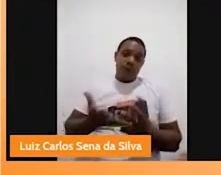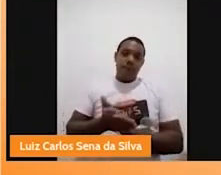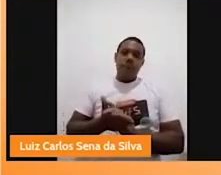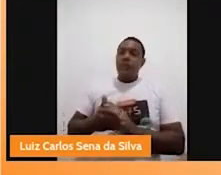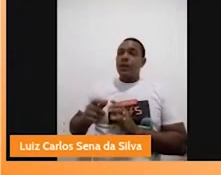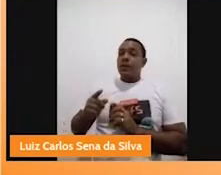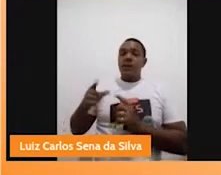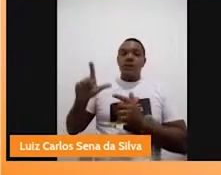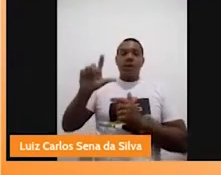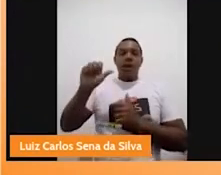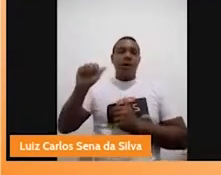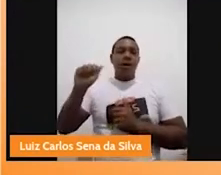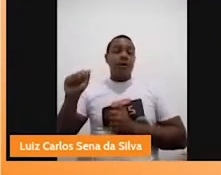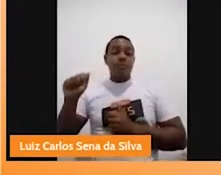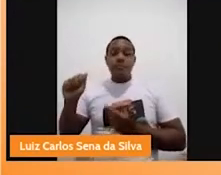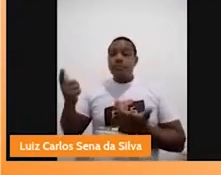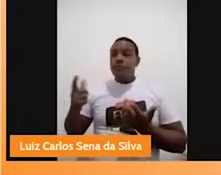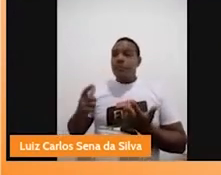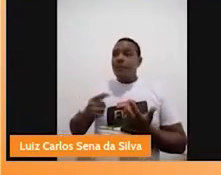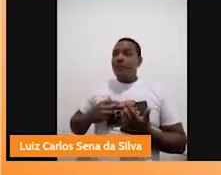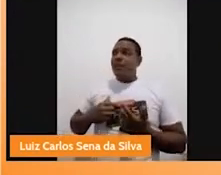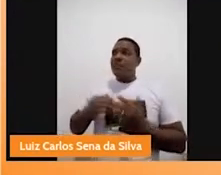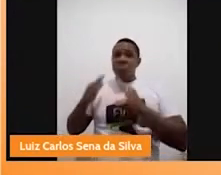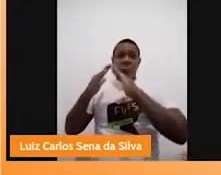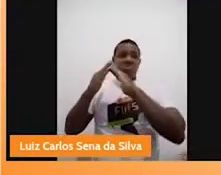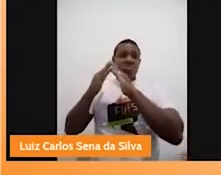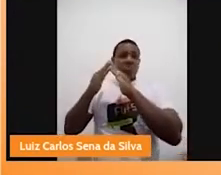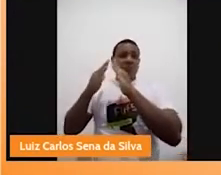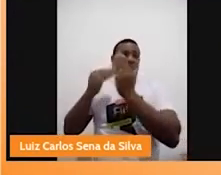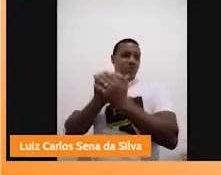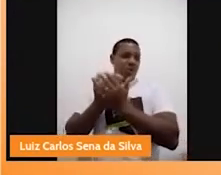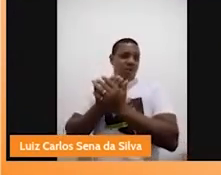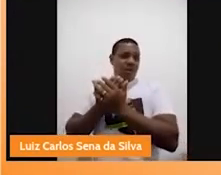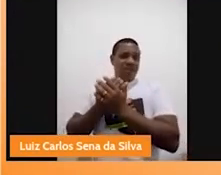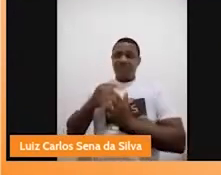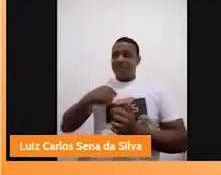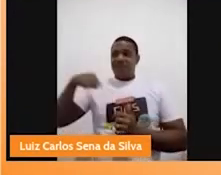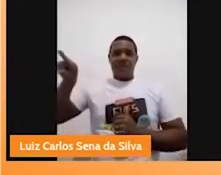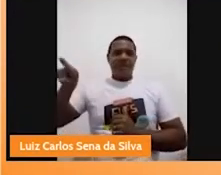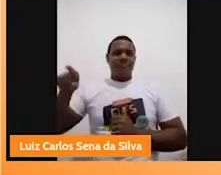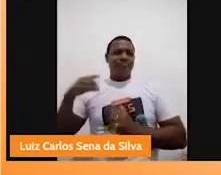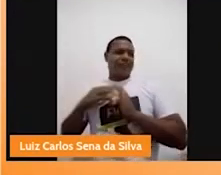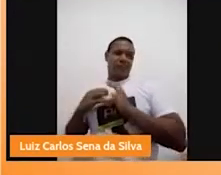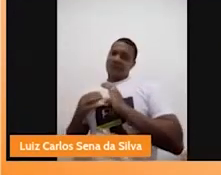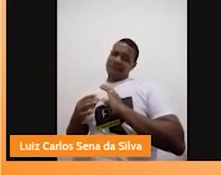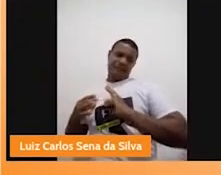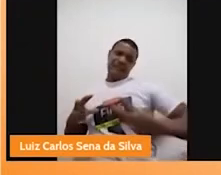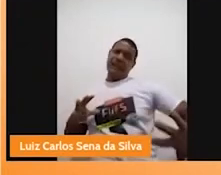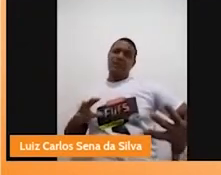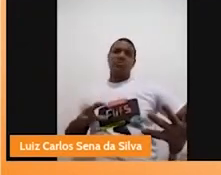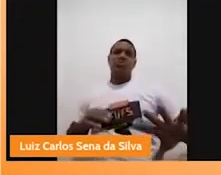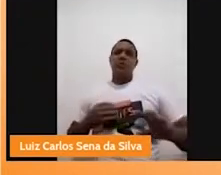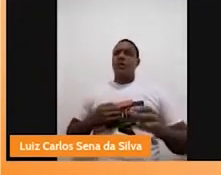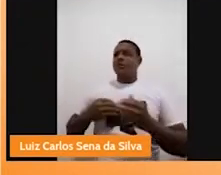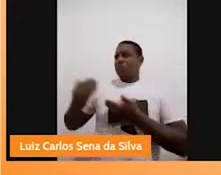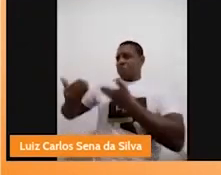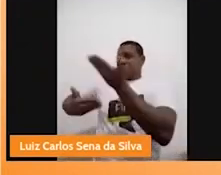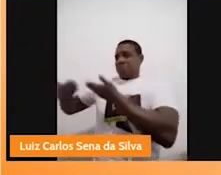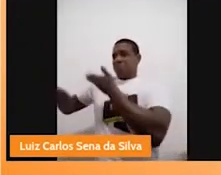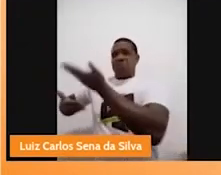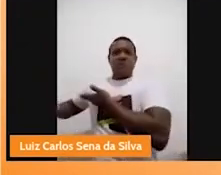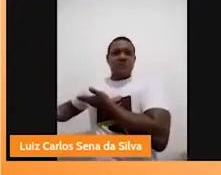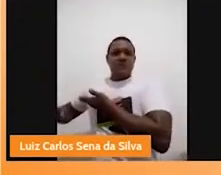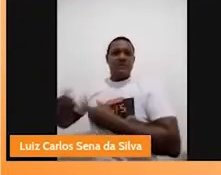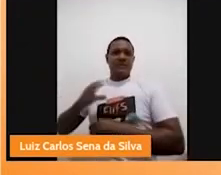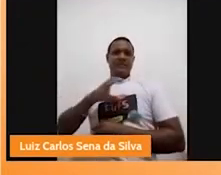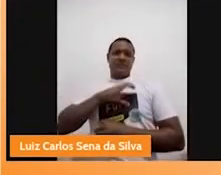adoece. Lala perde o encanto pela escola, perde o interesse. Não quer ir para as aulas, não quer se relacionar com os colegas. Então, isso não é